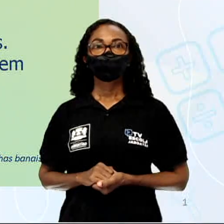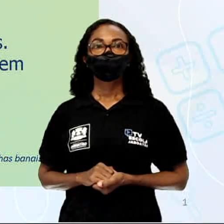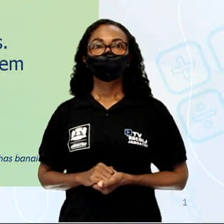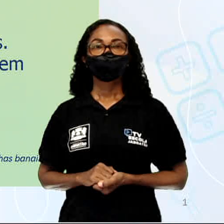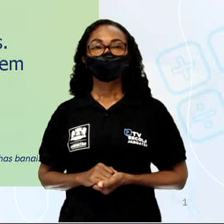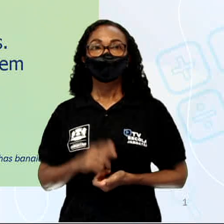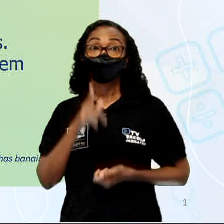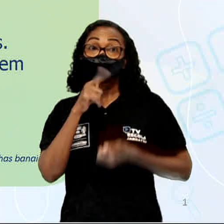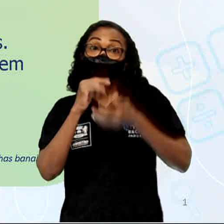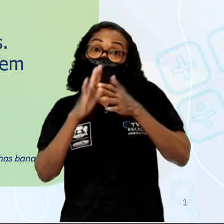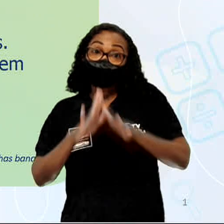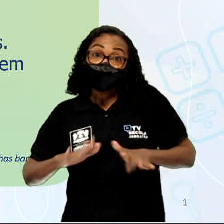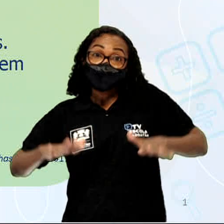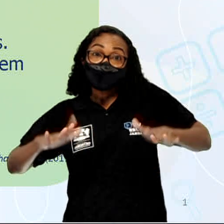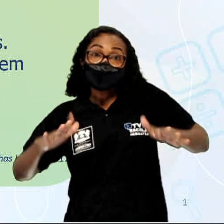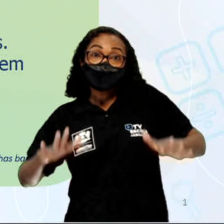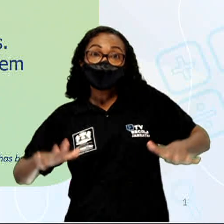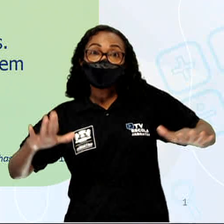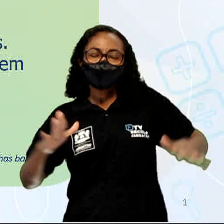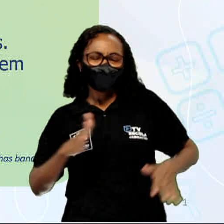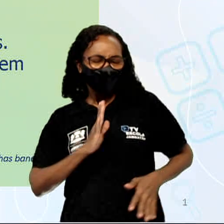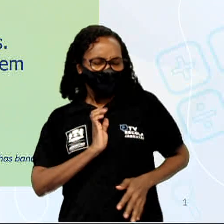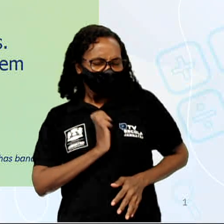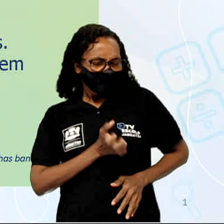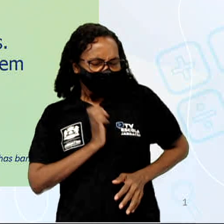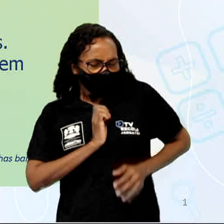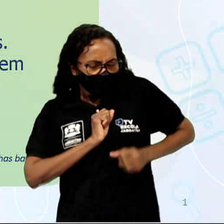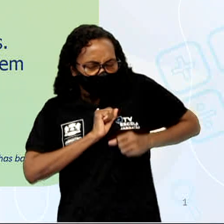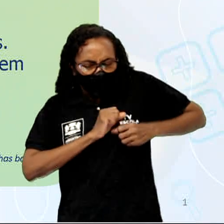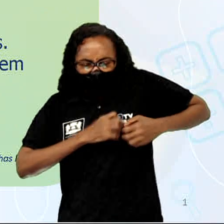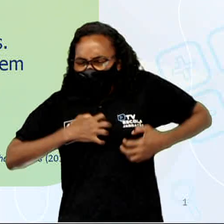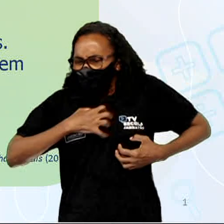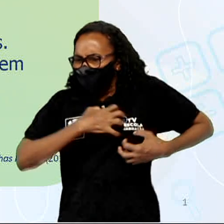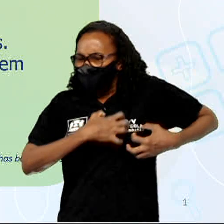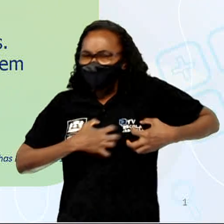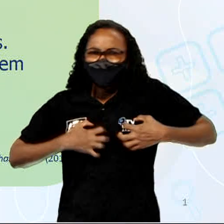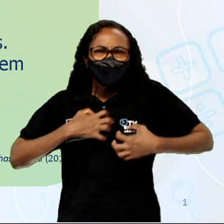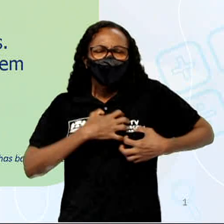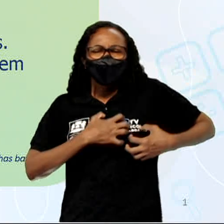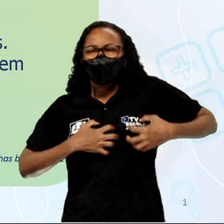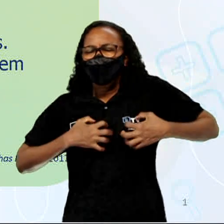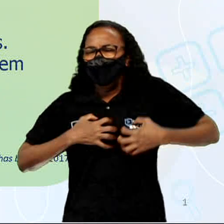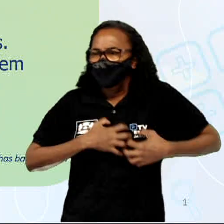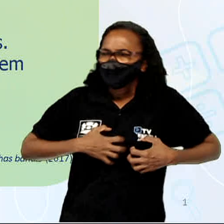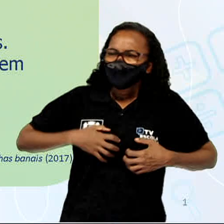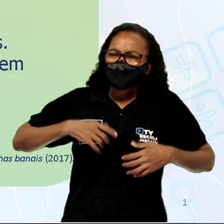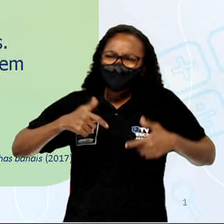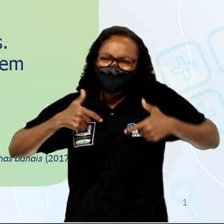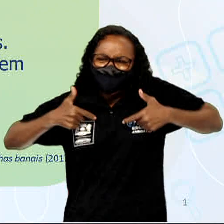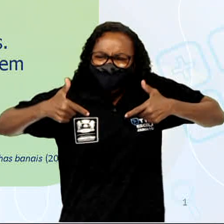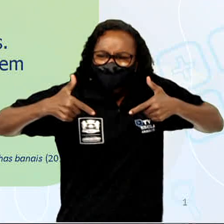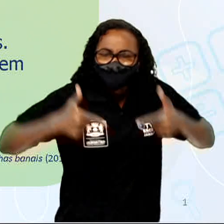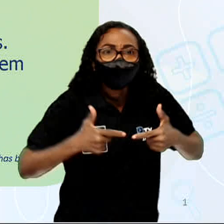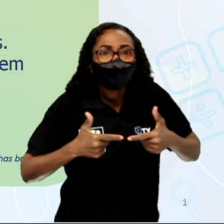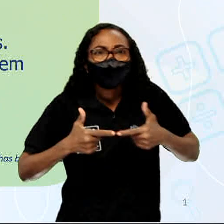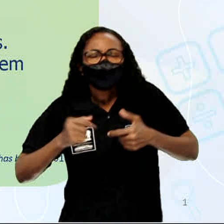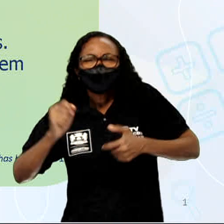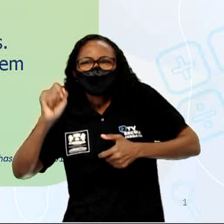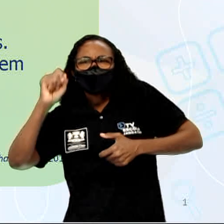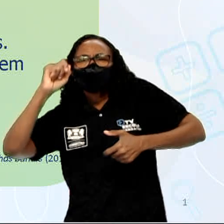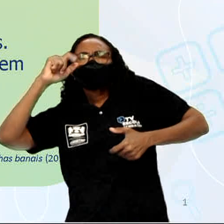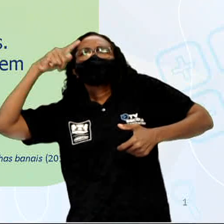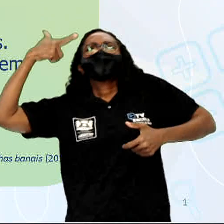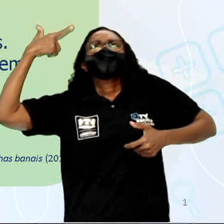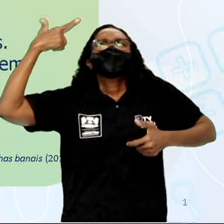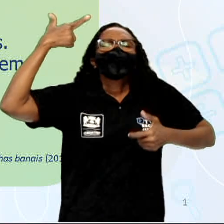Mar aberto, meu coração agitado rebate contra as pedras. O sol espelha na água